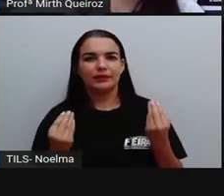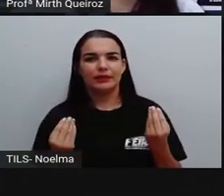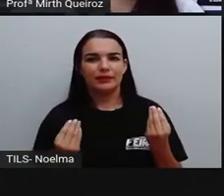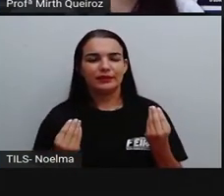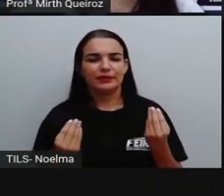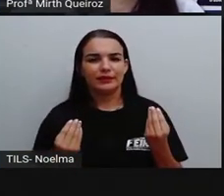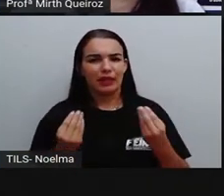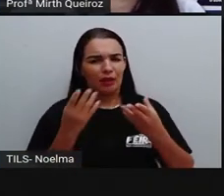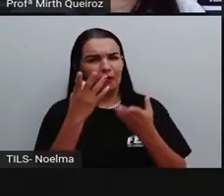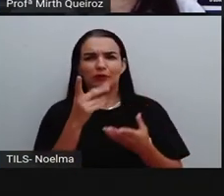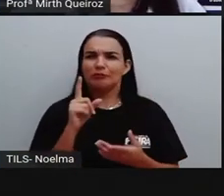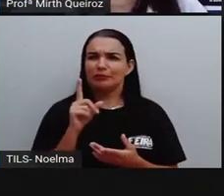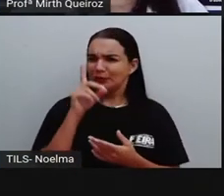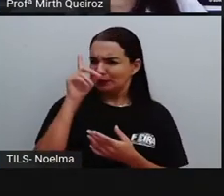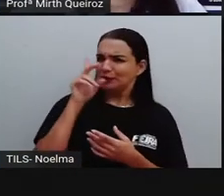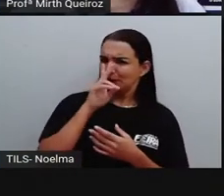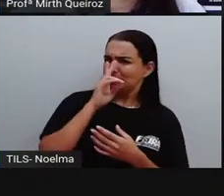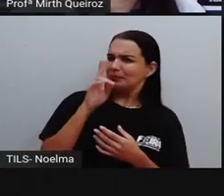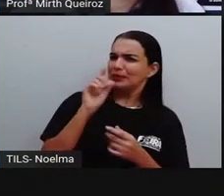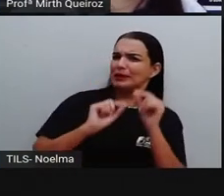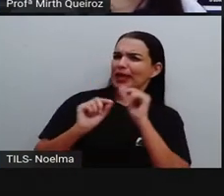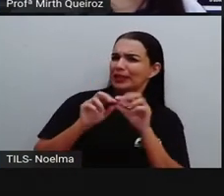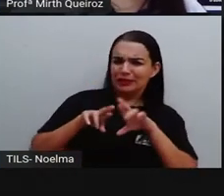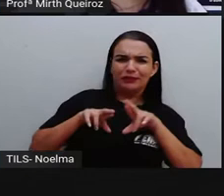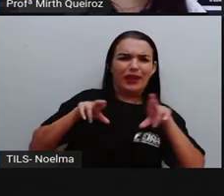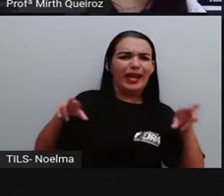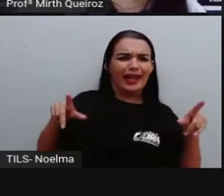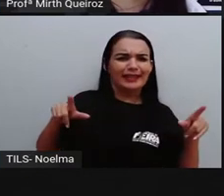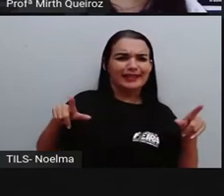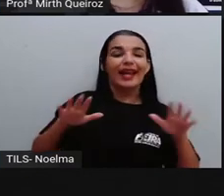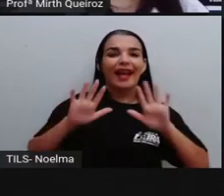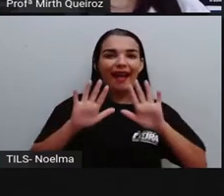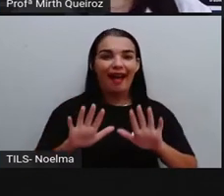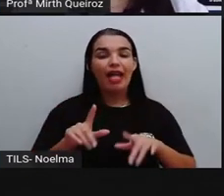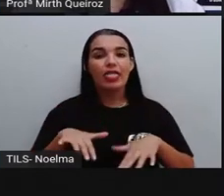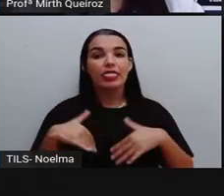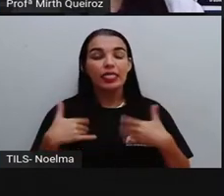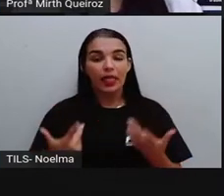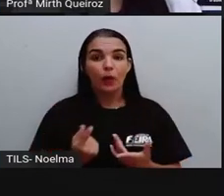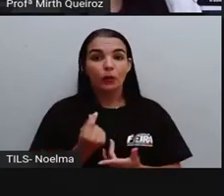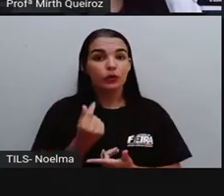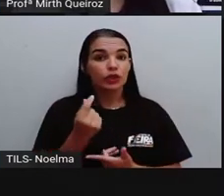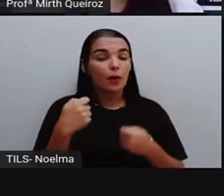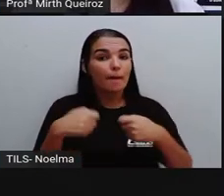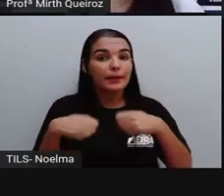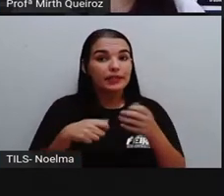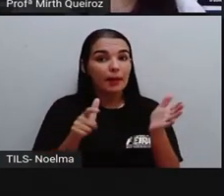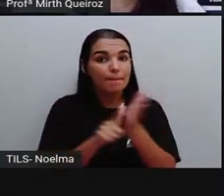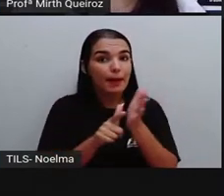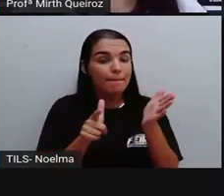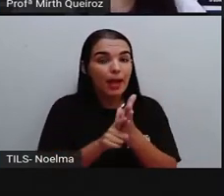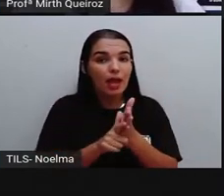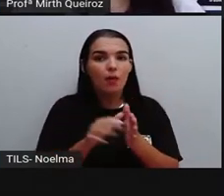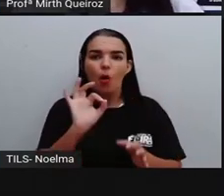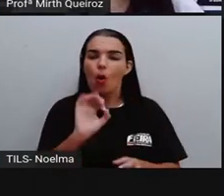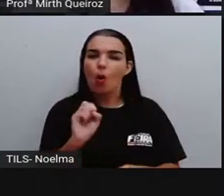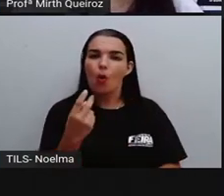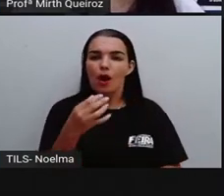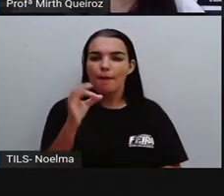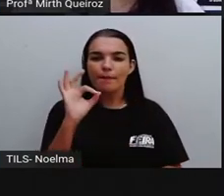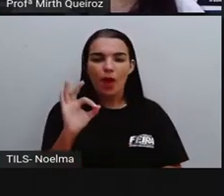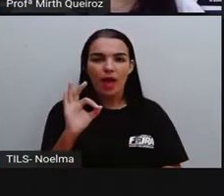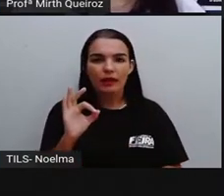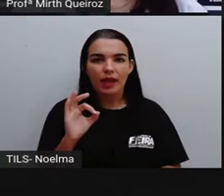estranho, não é? Então, o dinheiro não precisa ser moeda, não precisa ser papel, né? A cédula é para ser chamada de